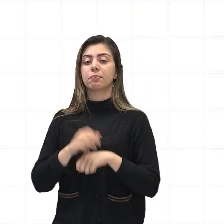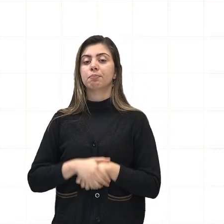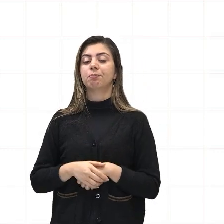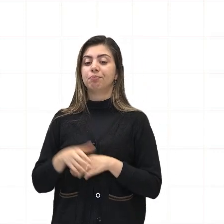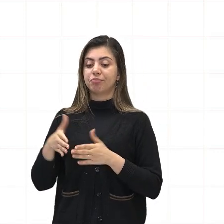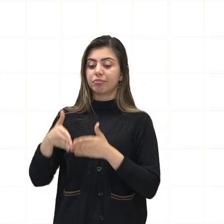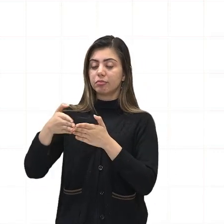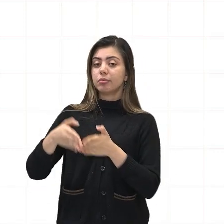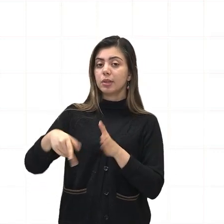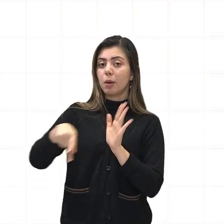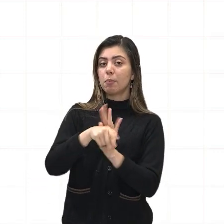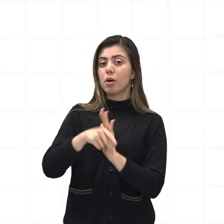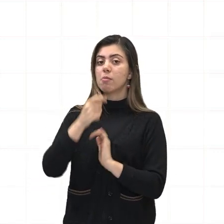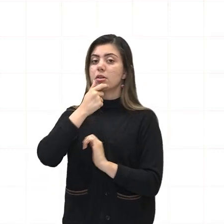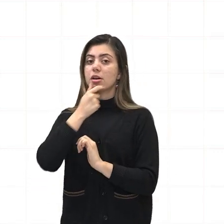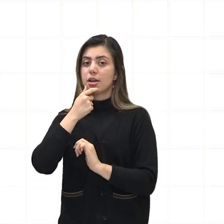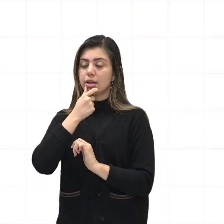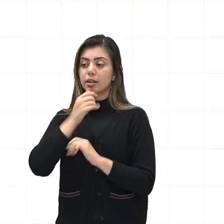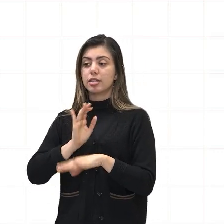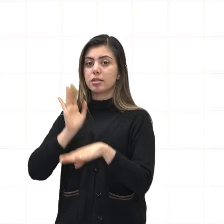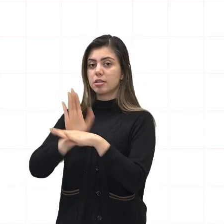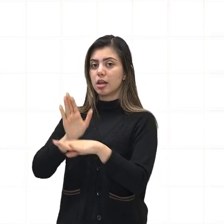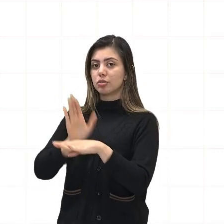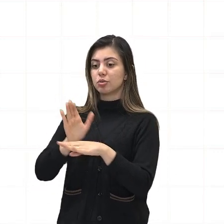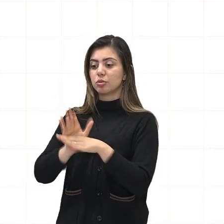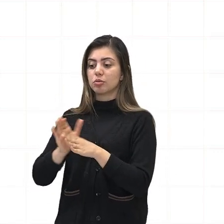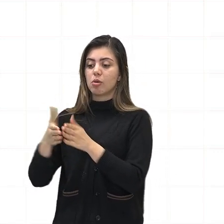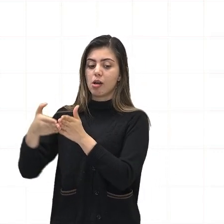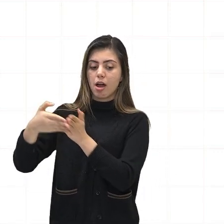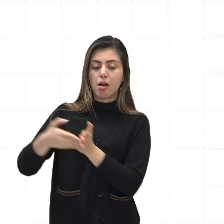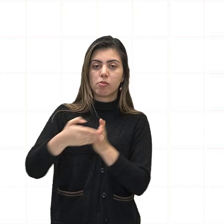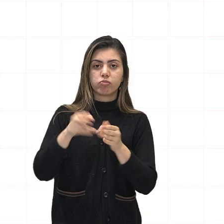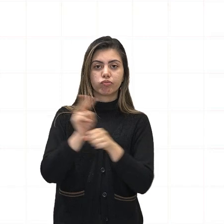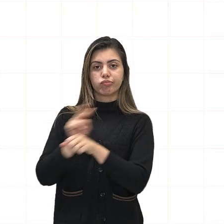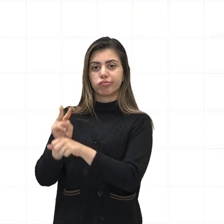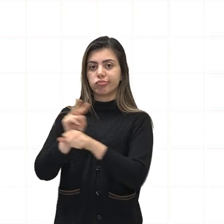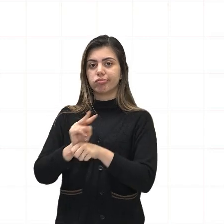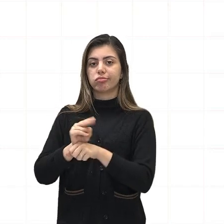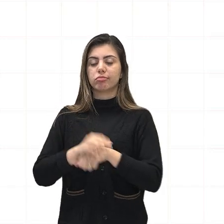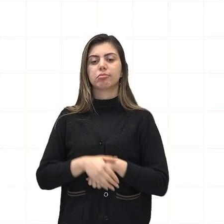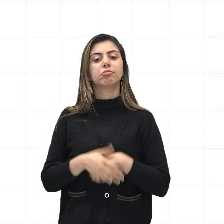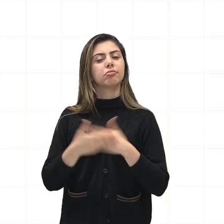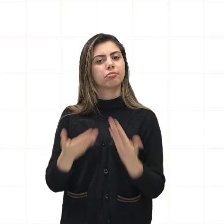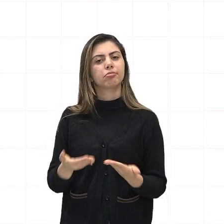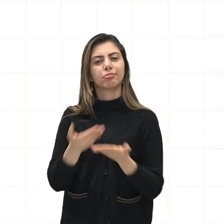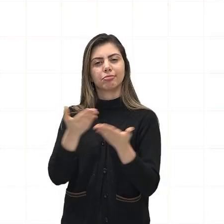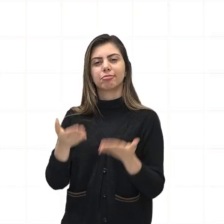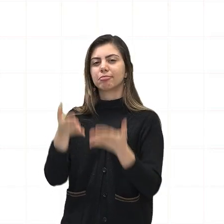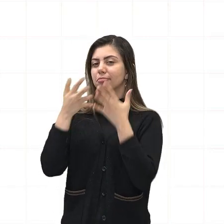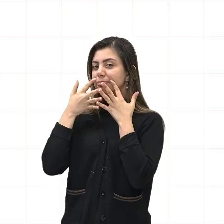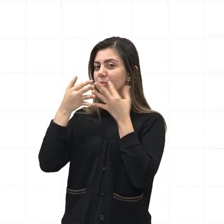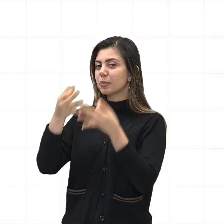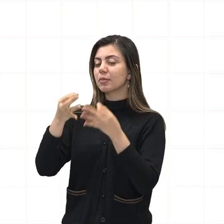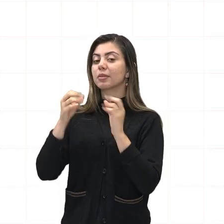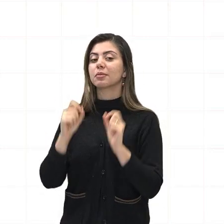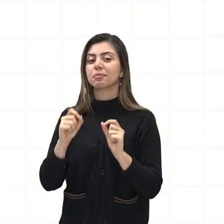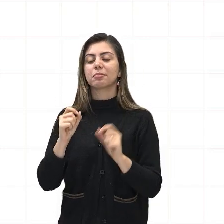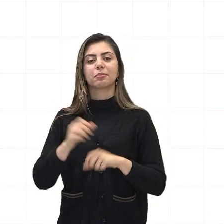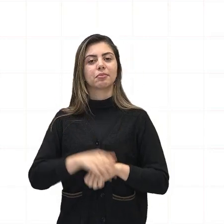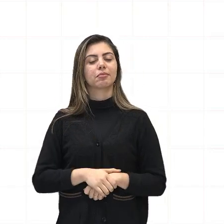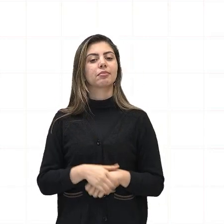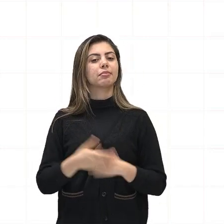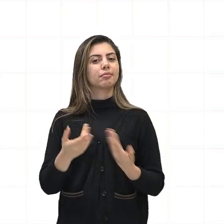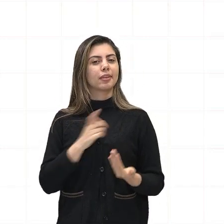inglesa. Olha só. Que maravilha. Então, agora, já temos uma relação